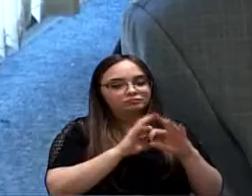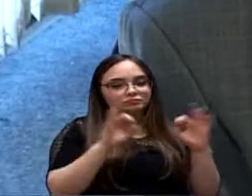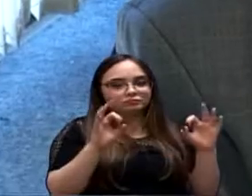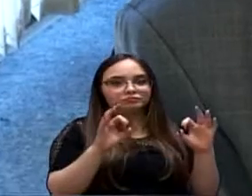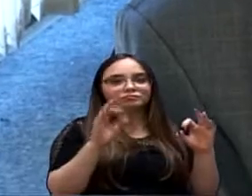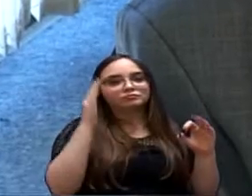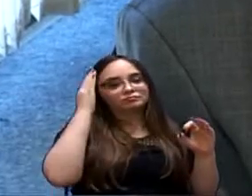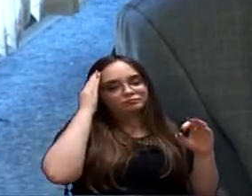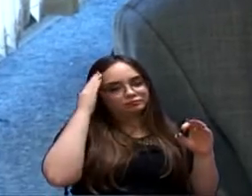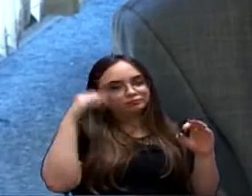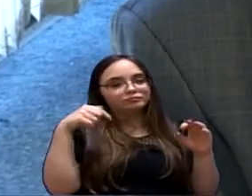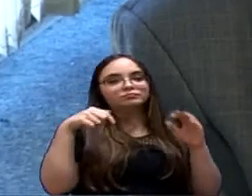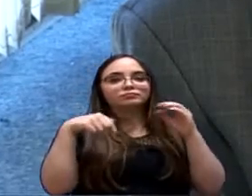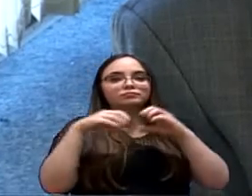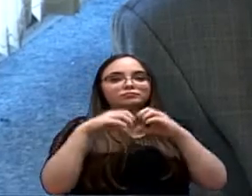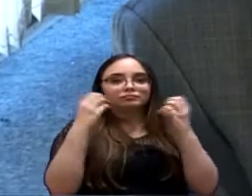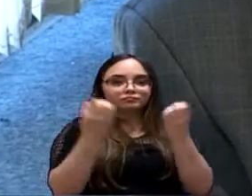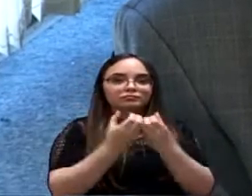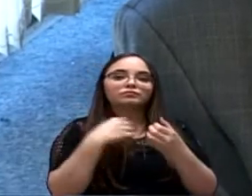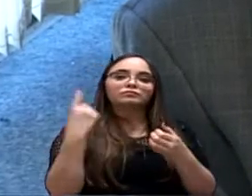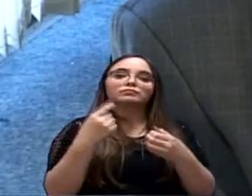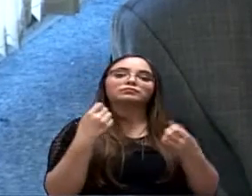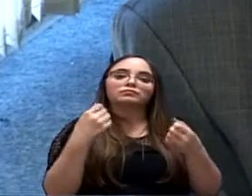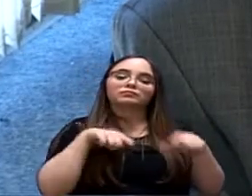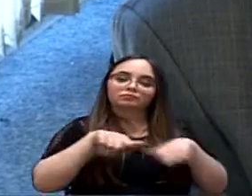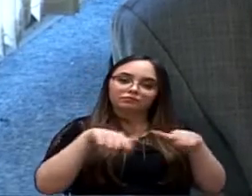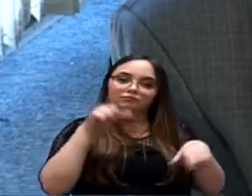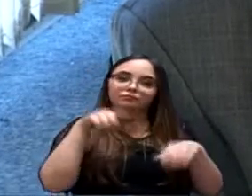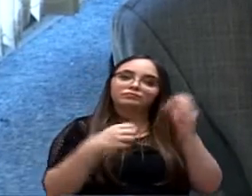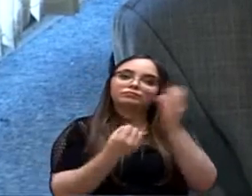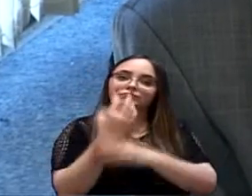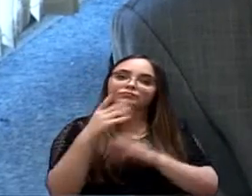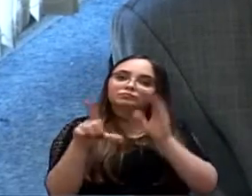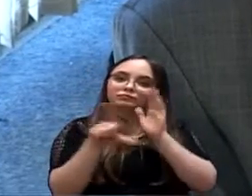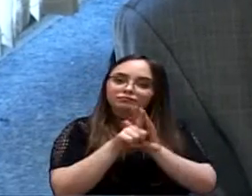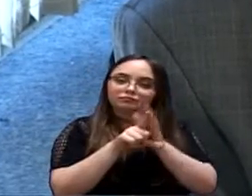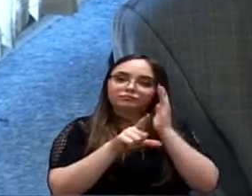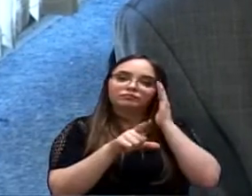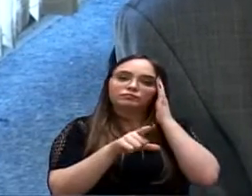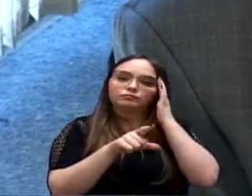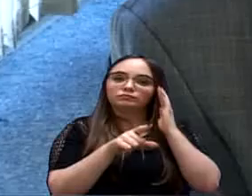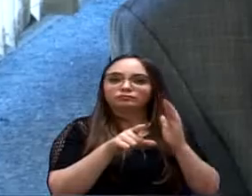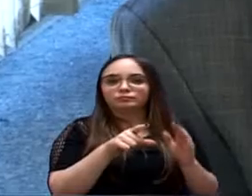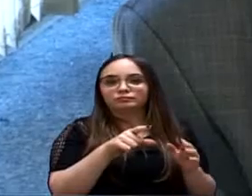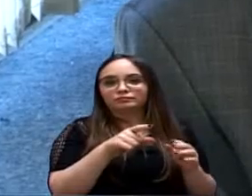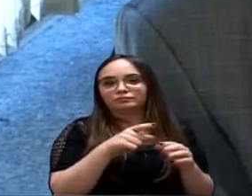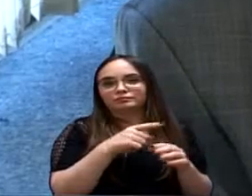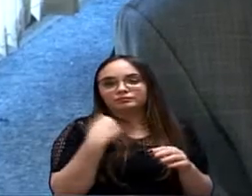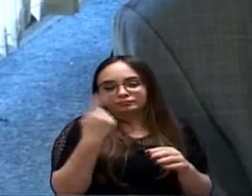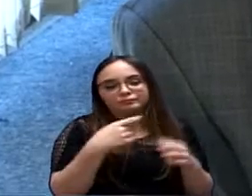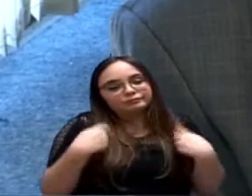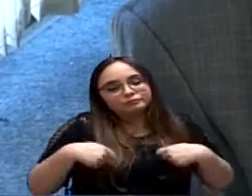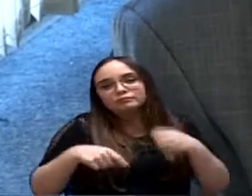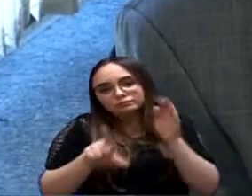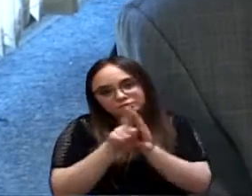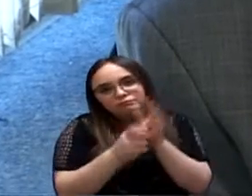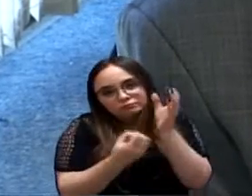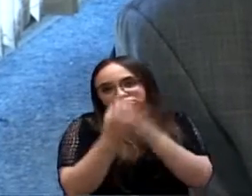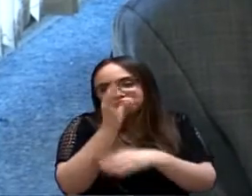Entendo que a Câmara tem esse poder, sim, de criar um disciplinamento com relação à maneira com que